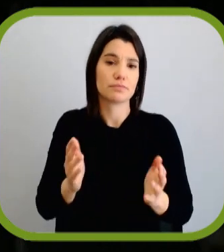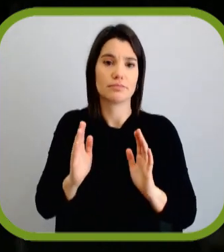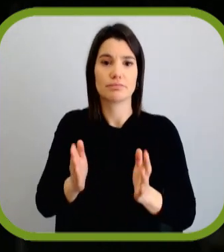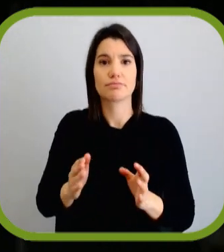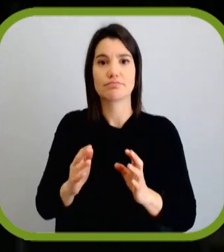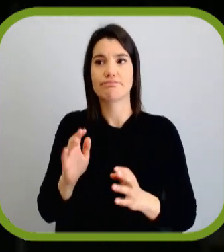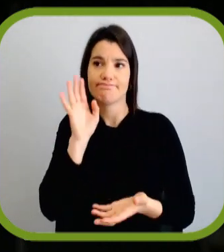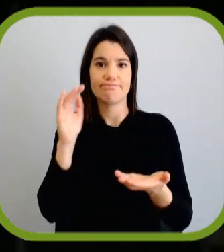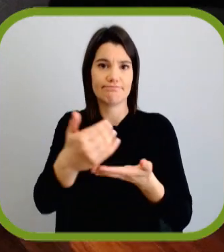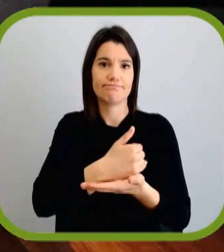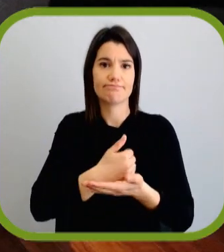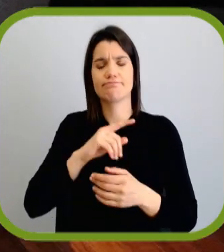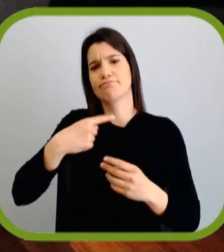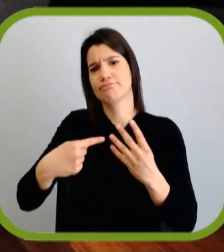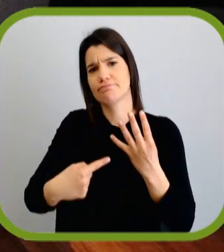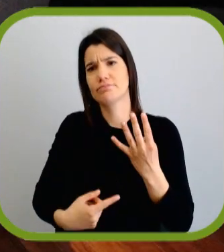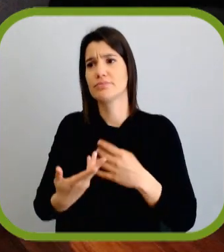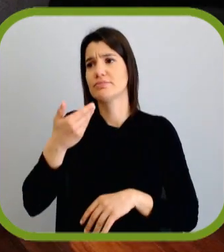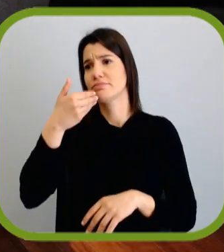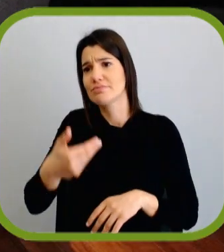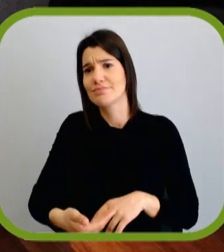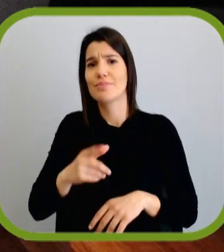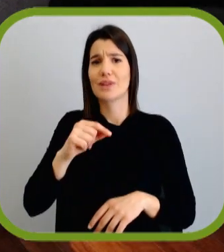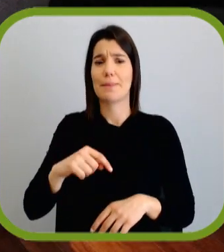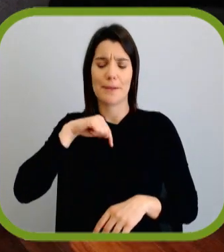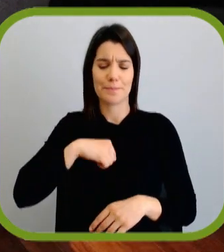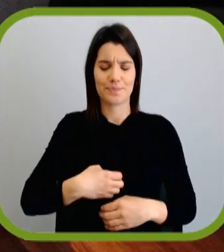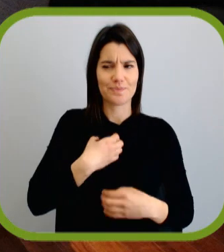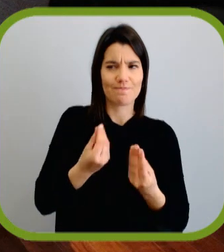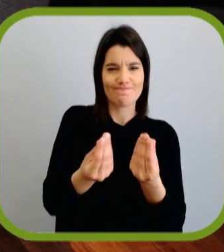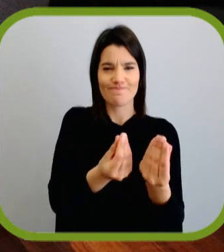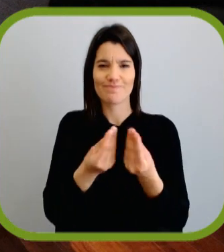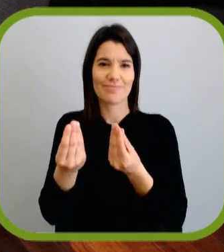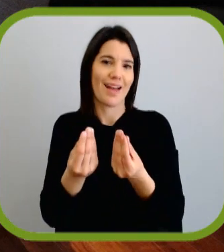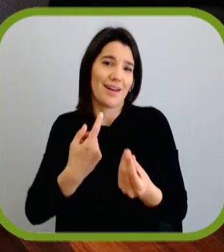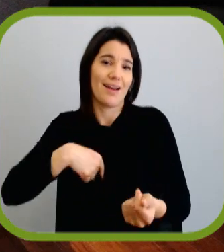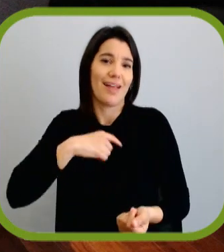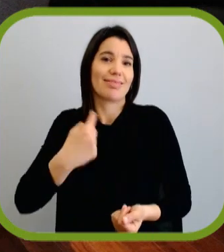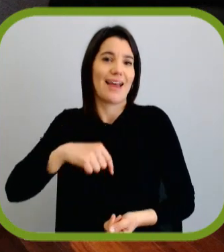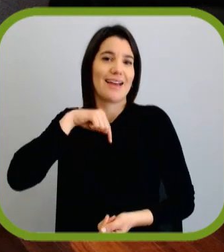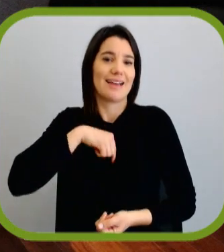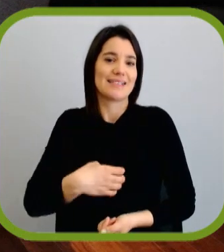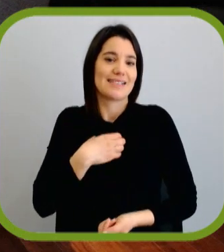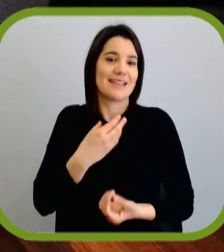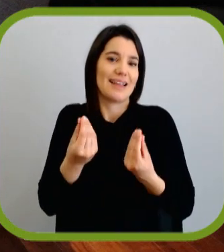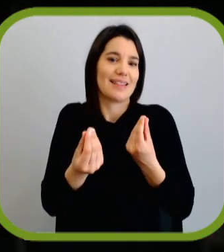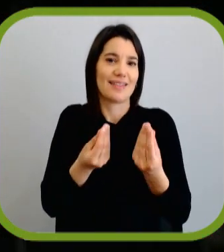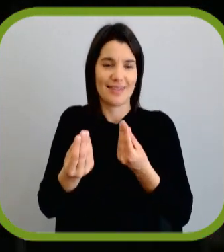que recorrer. Depois há vários outros fatores, a experiência, o feeling, não O sentido que nós temos